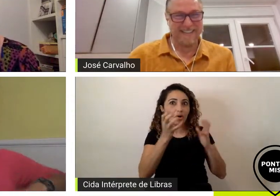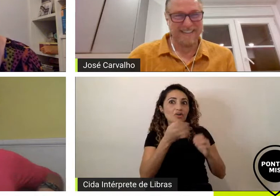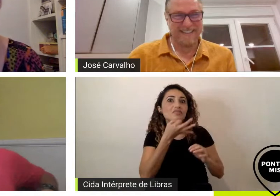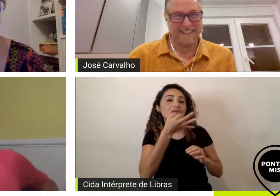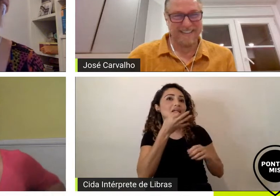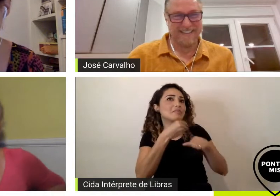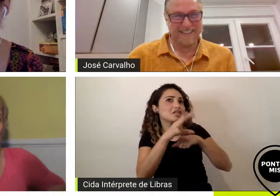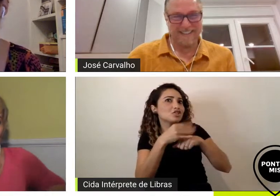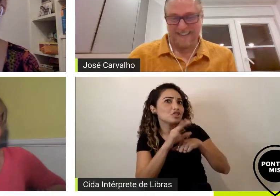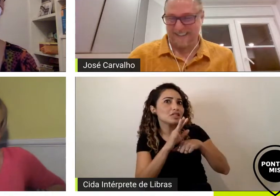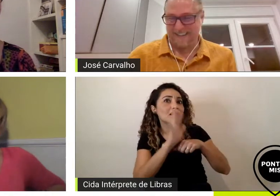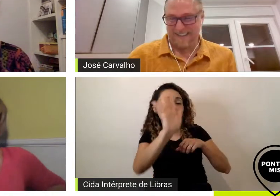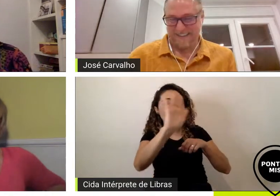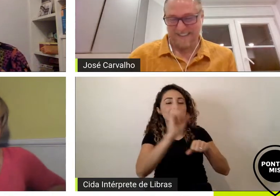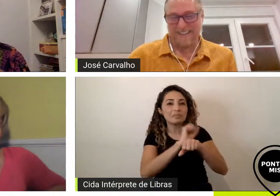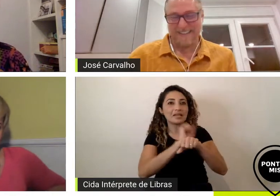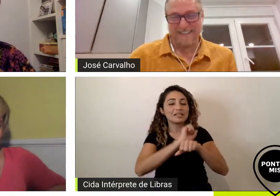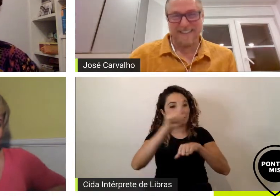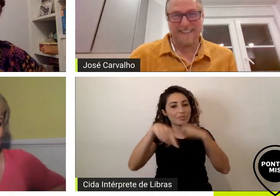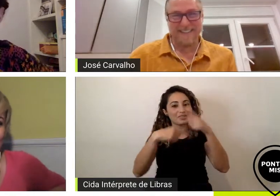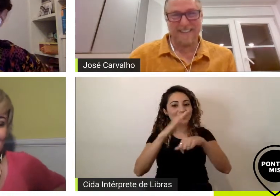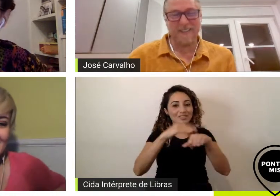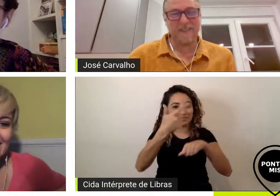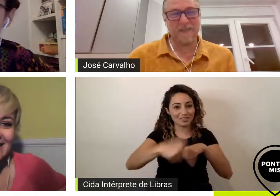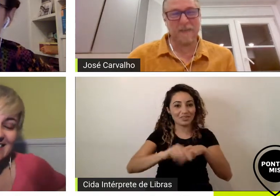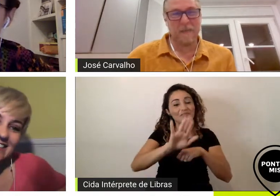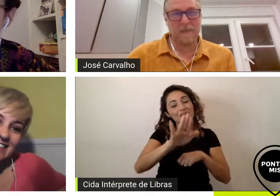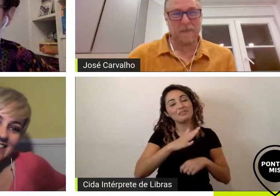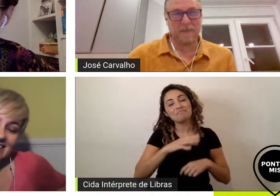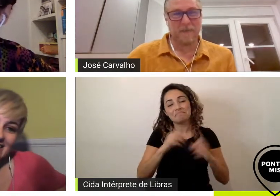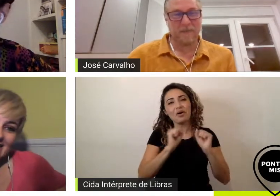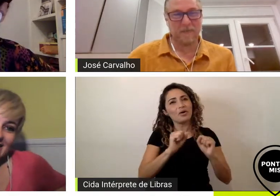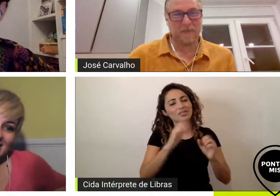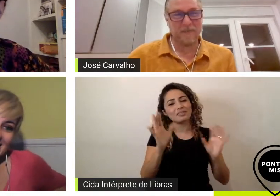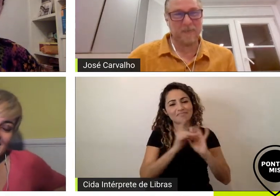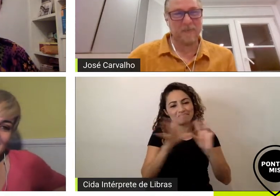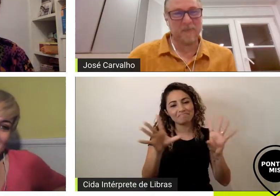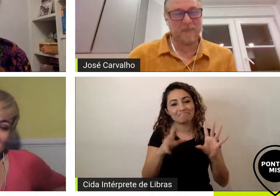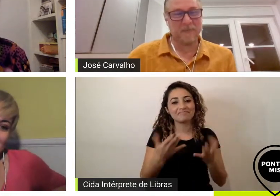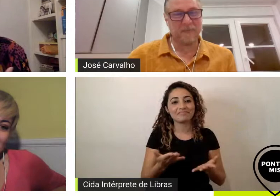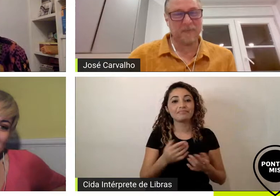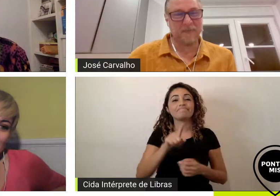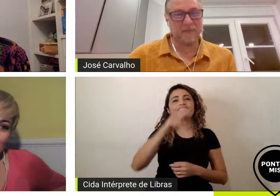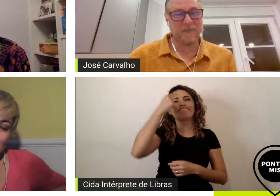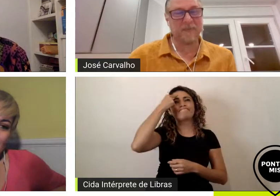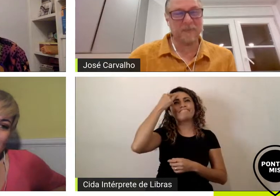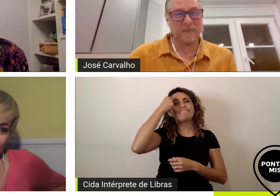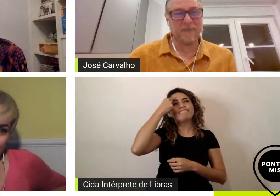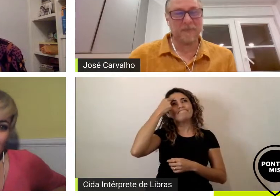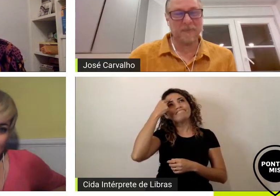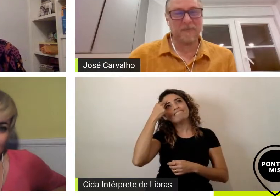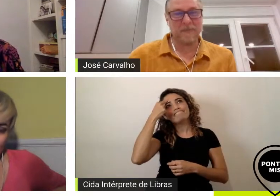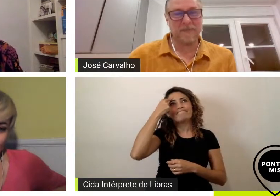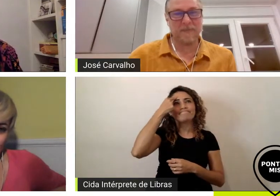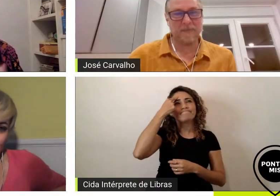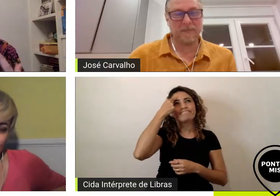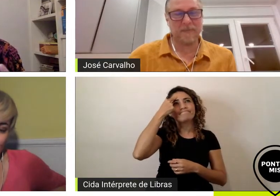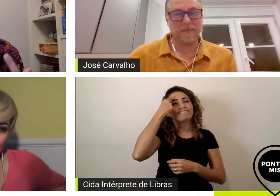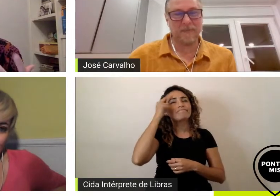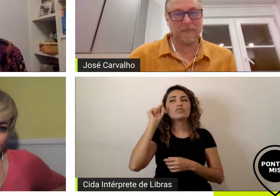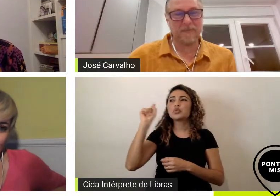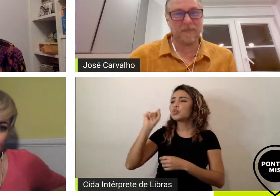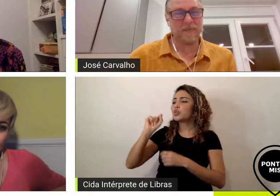eu fiquei pensando bastante nessa coisa do que move a gente e eu tive essa